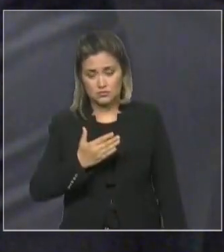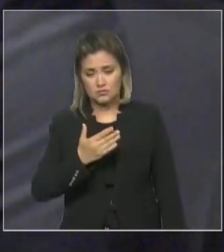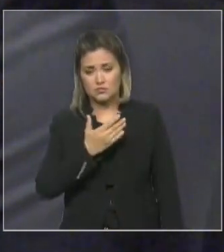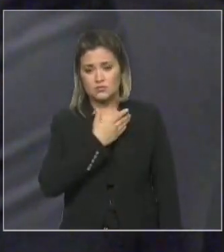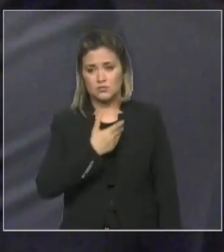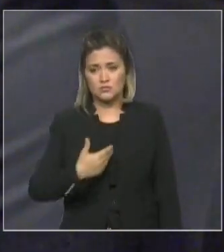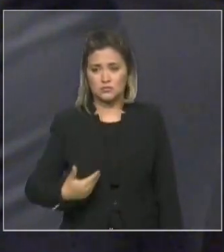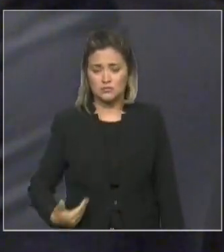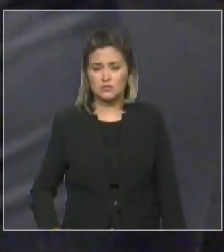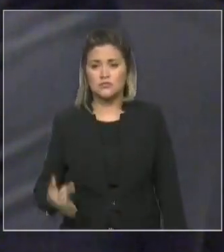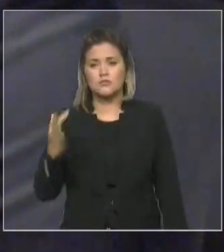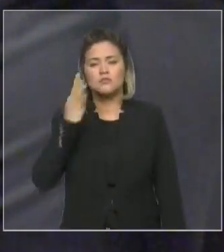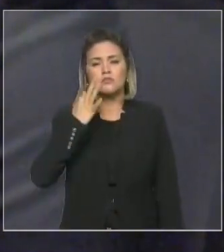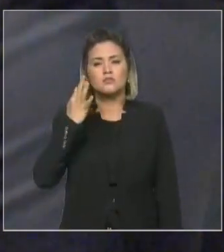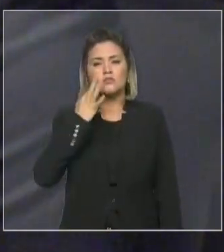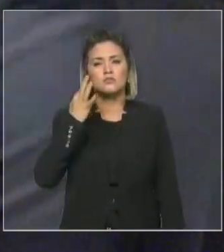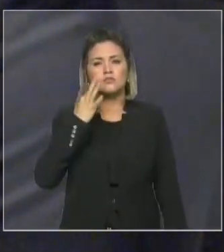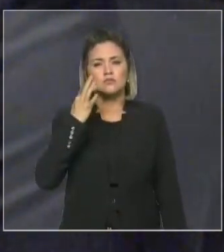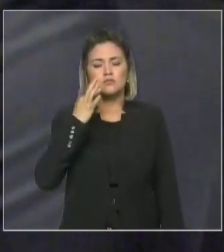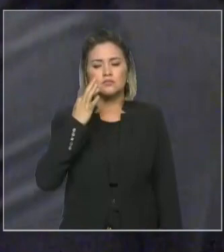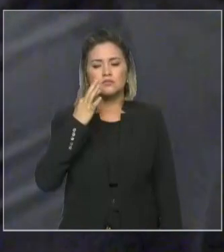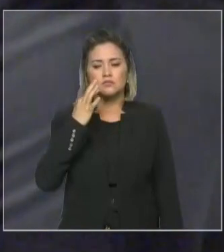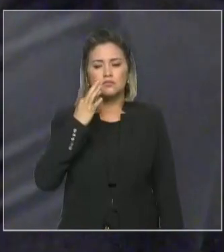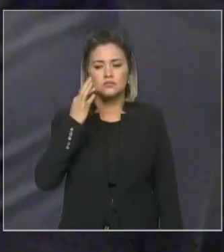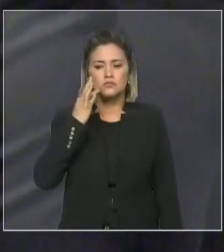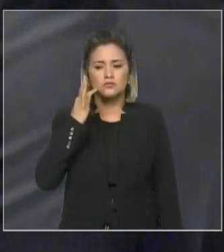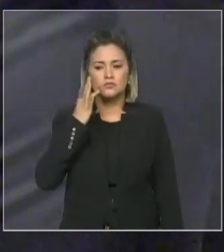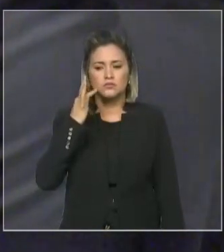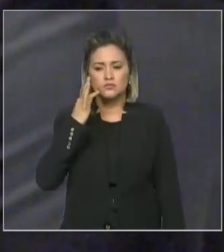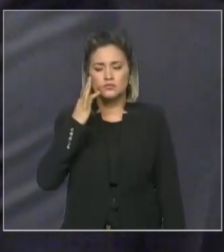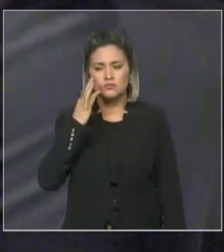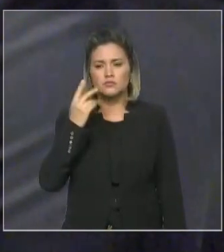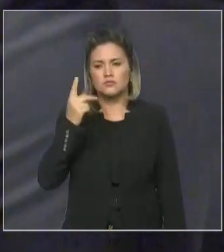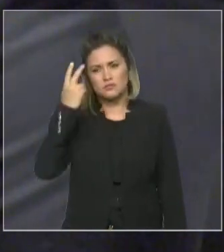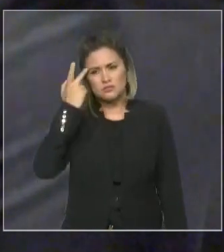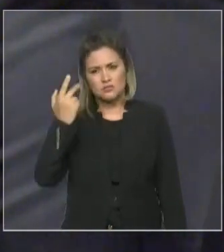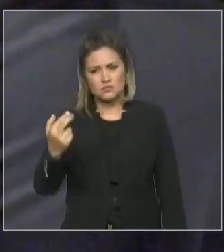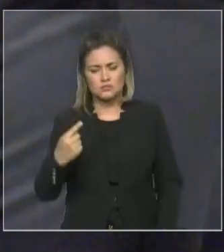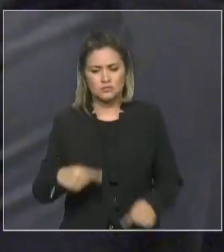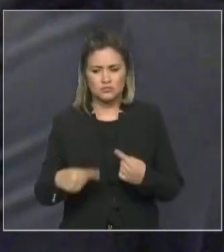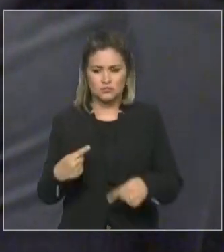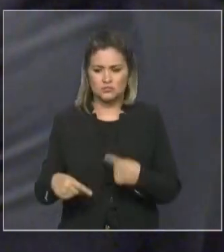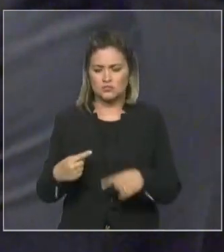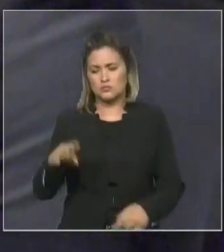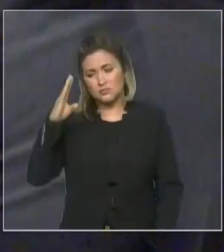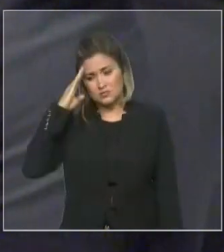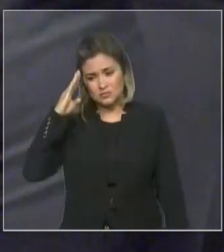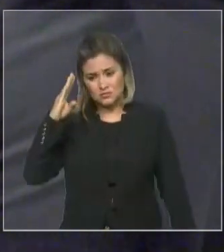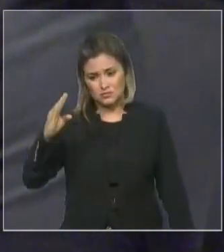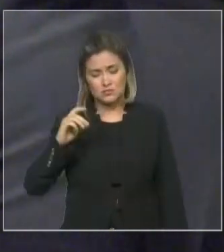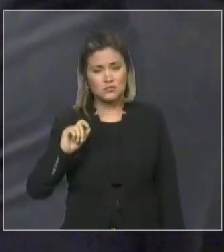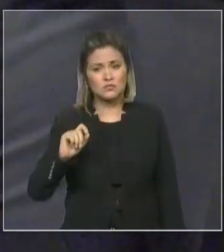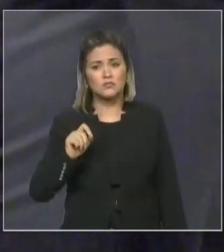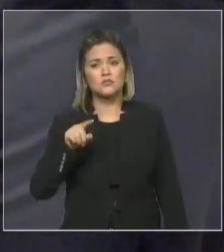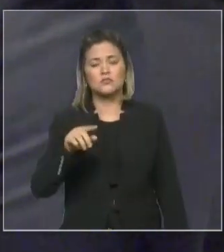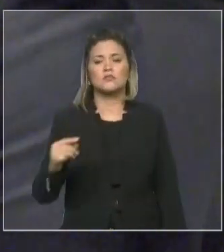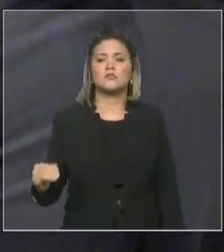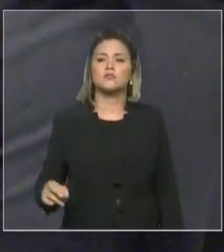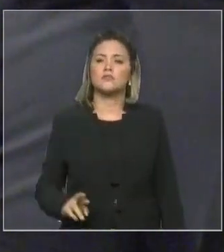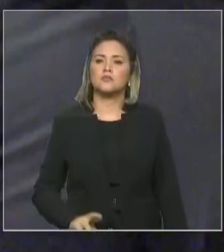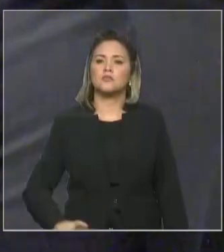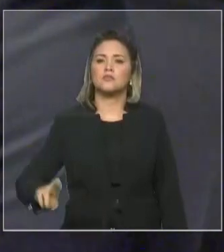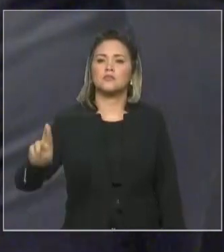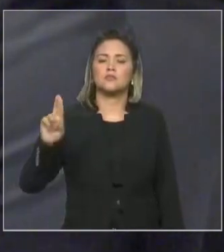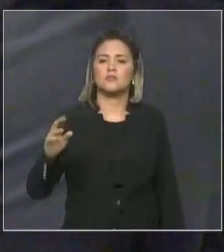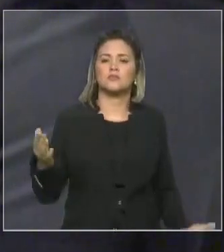do Flávio Dino, na verdade, engrandece o governo, primeiro pela sua história política e, acima de tudo, por aquilo que o senhor representa hoje na